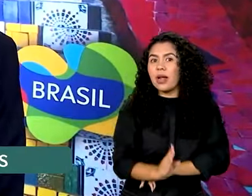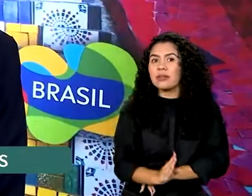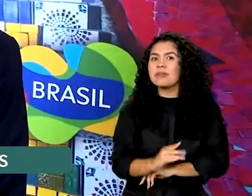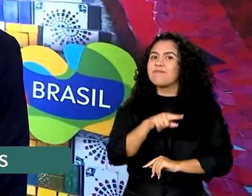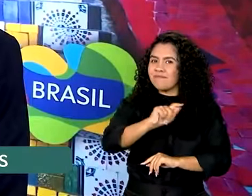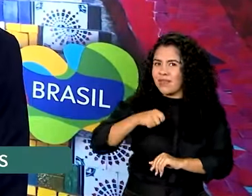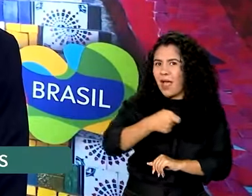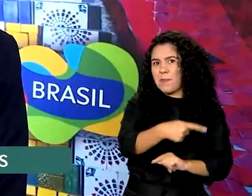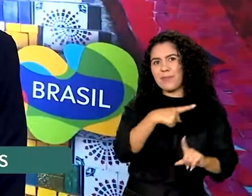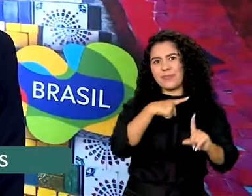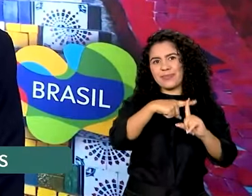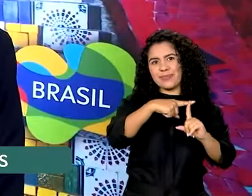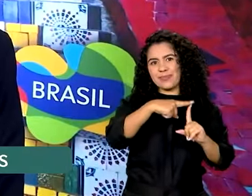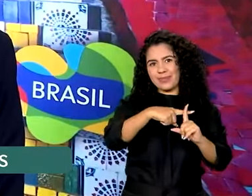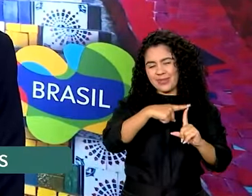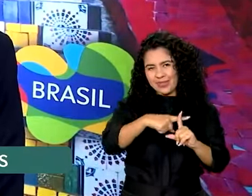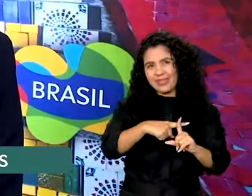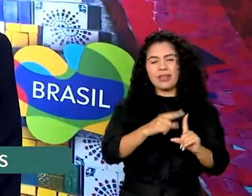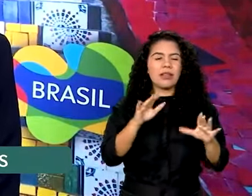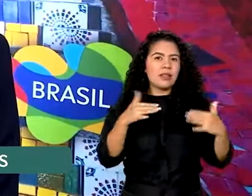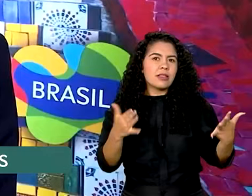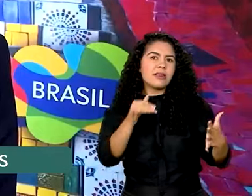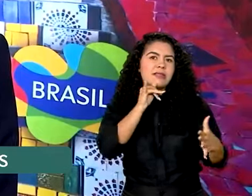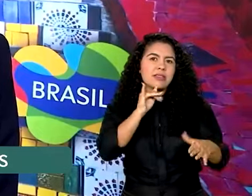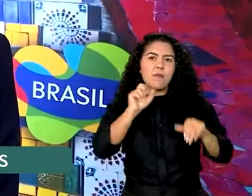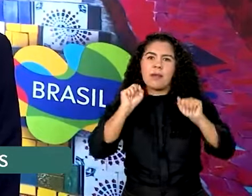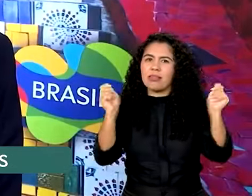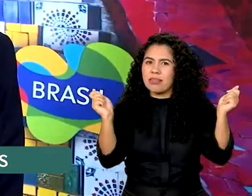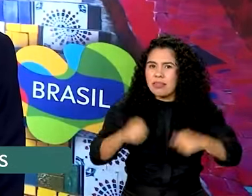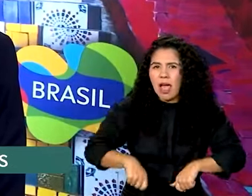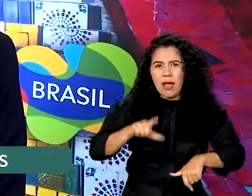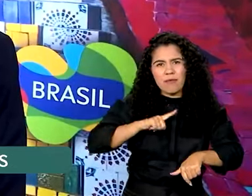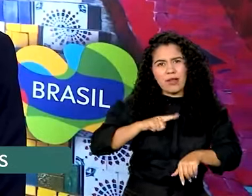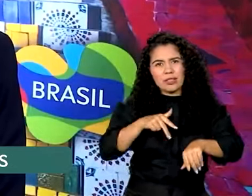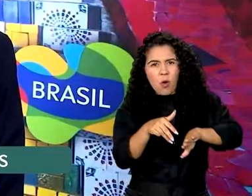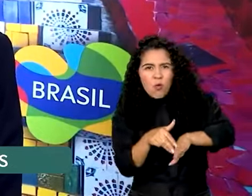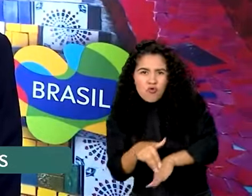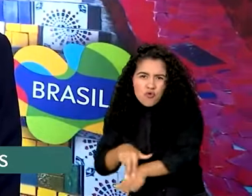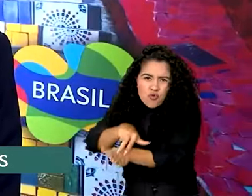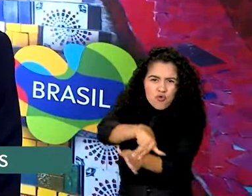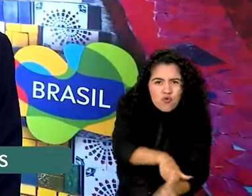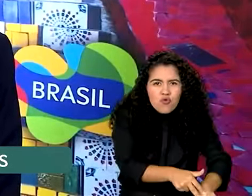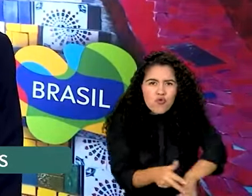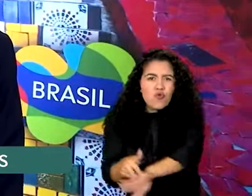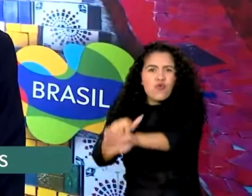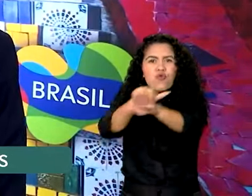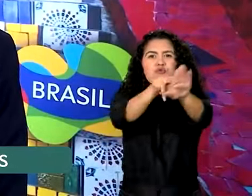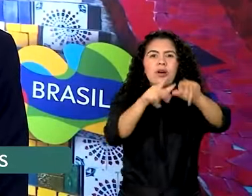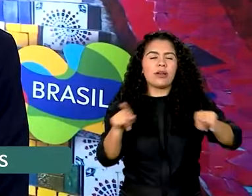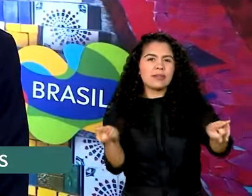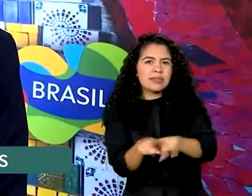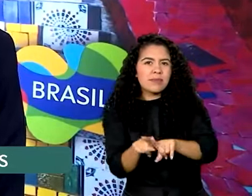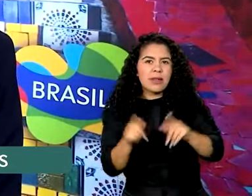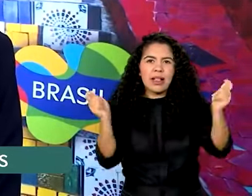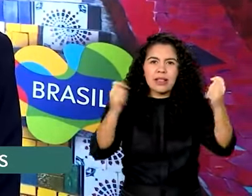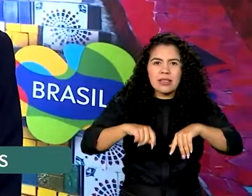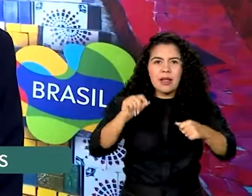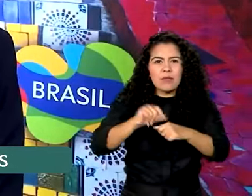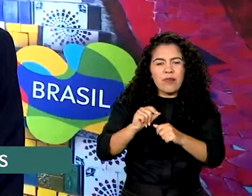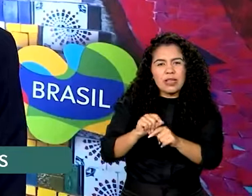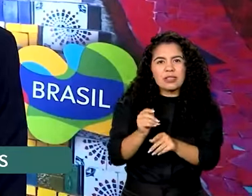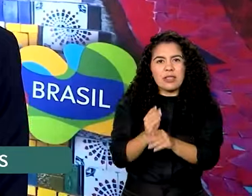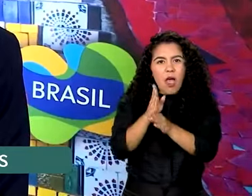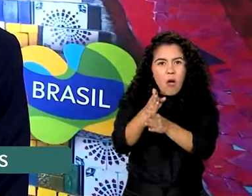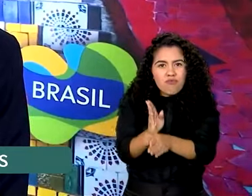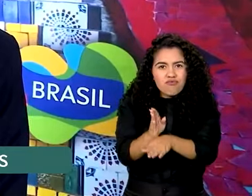Brasil. Então a gente pode pegar a onda em pipa, você pode jogar vôlei de praia em Ipanema, você pode fazer canoagem no tapajós.